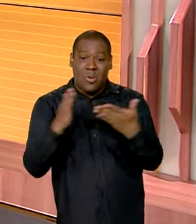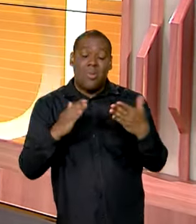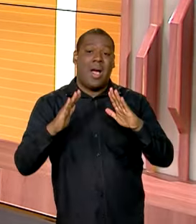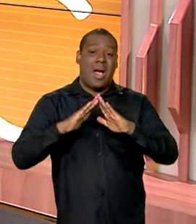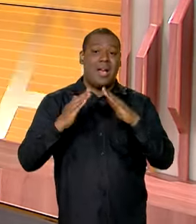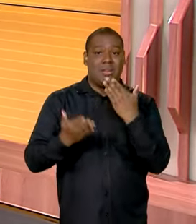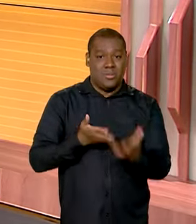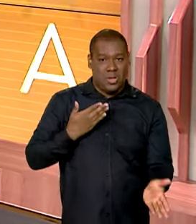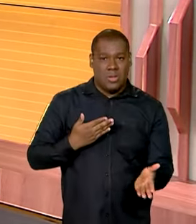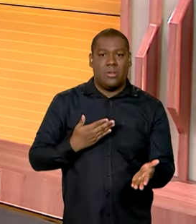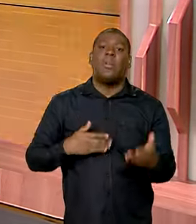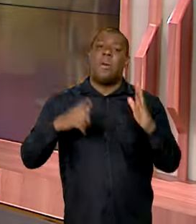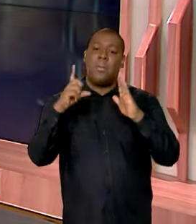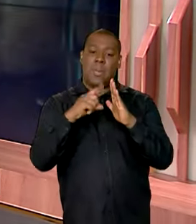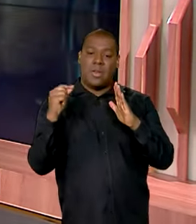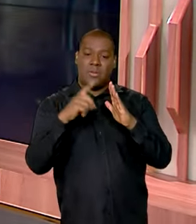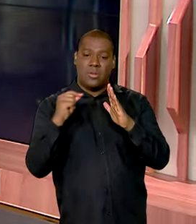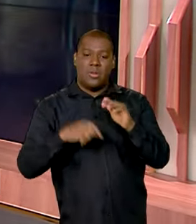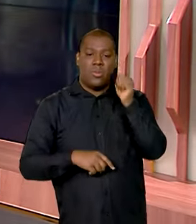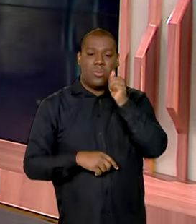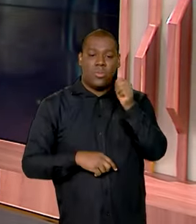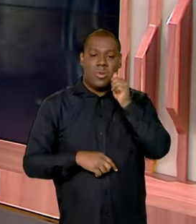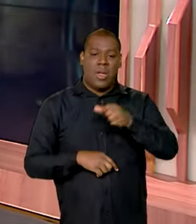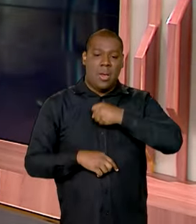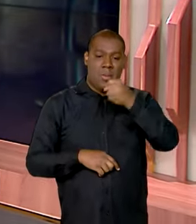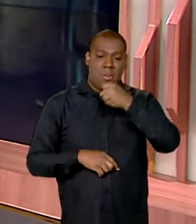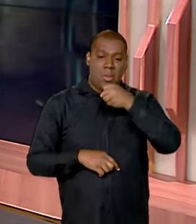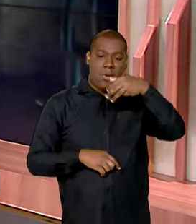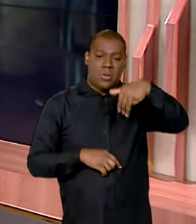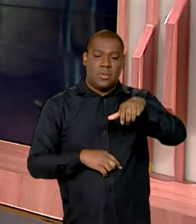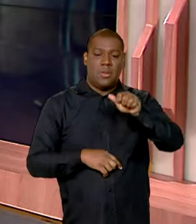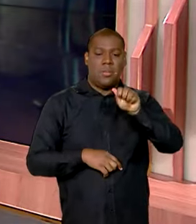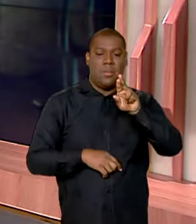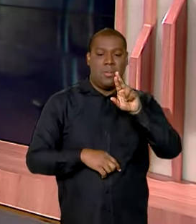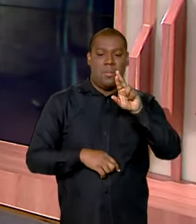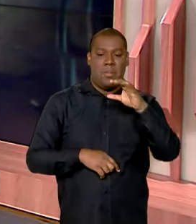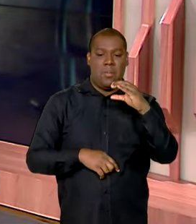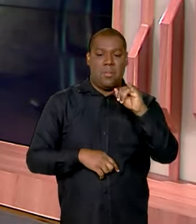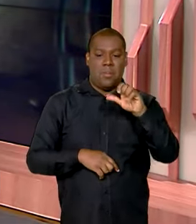repórter Márcia Fernandes, que tem mais informações para a gente. Bom dia, Márcia.